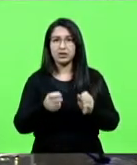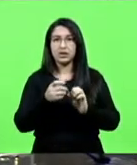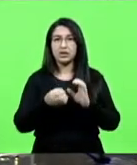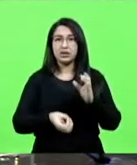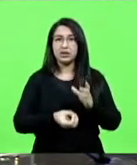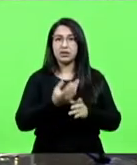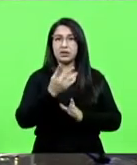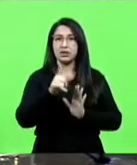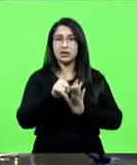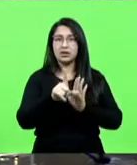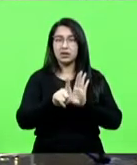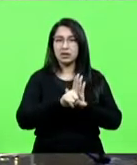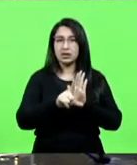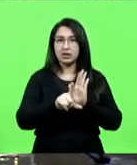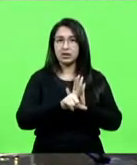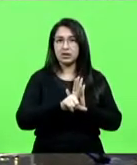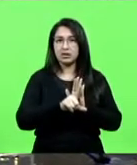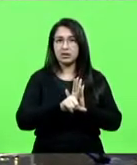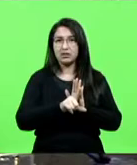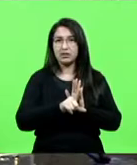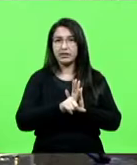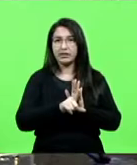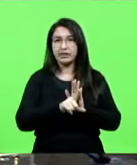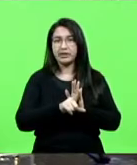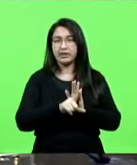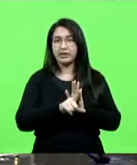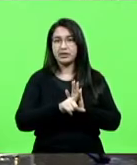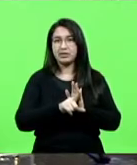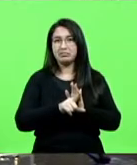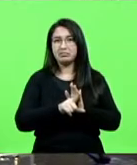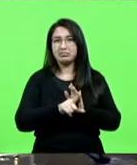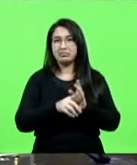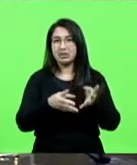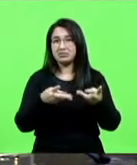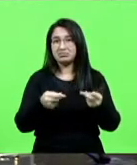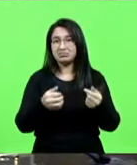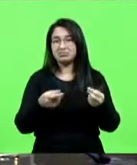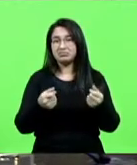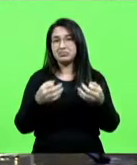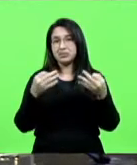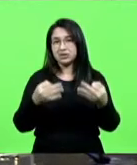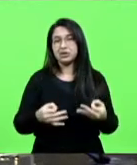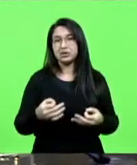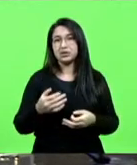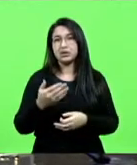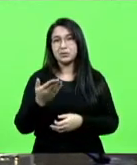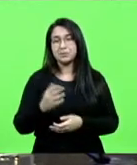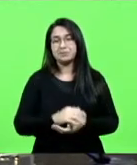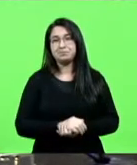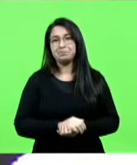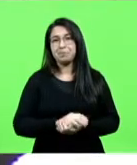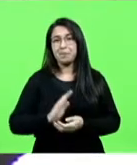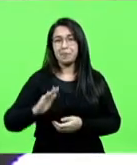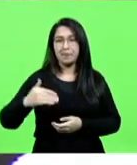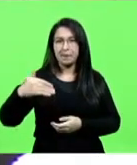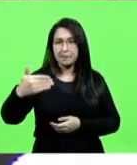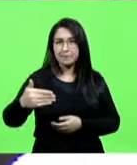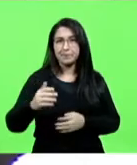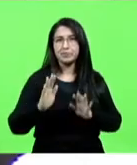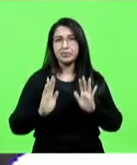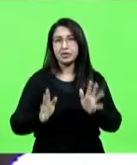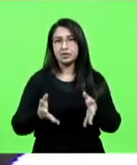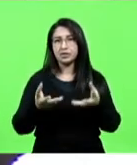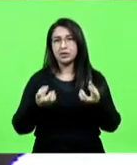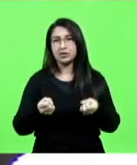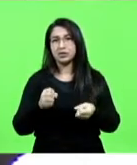não vai dar efeito nenhum. Isso é isso que eu entendi. Justamente isso, senhor. Tornou-se inócuo. Com o passar do tempo, foi adotado o